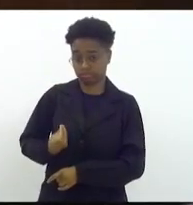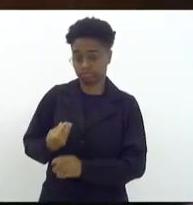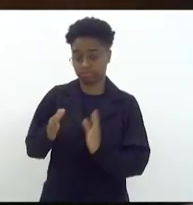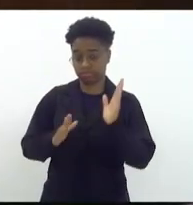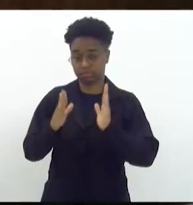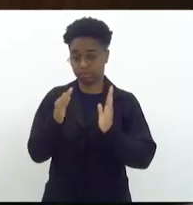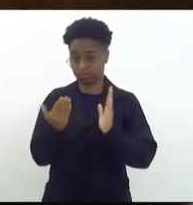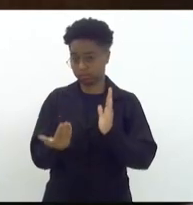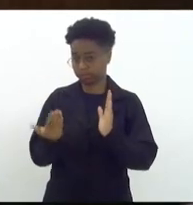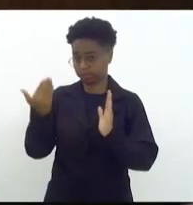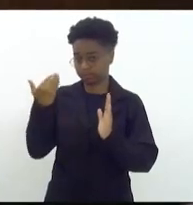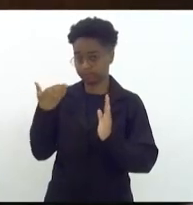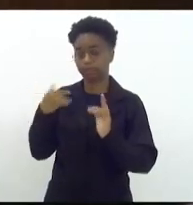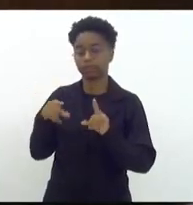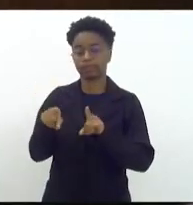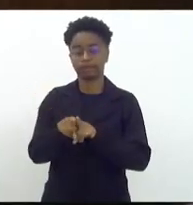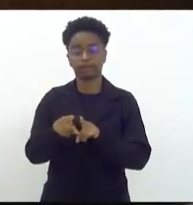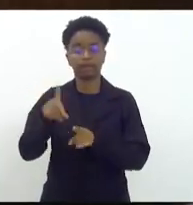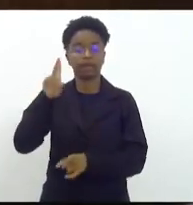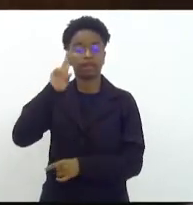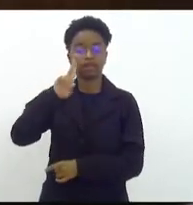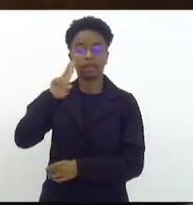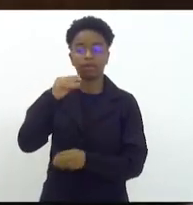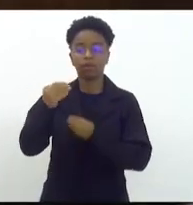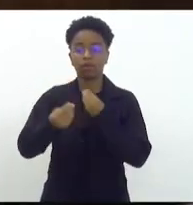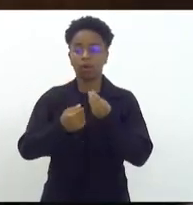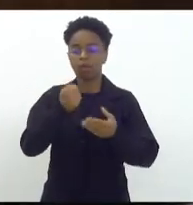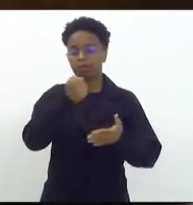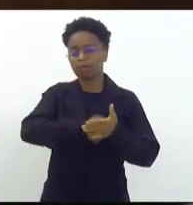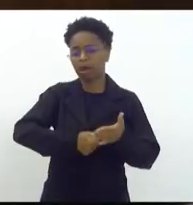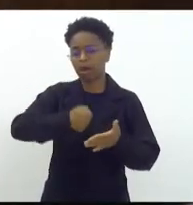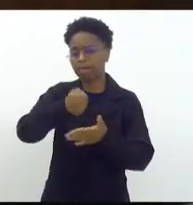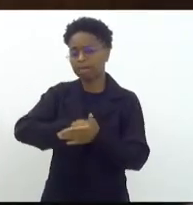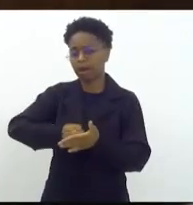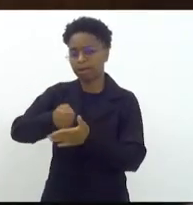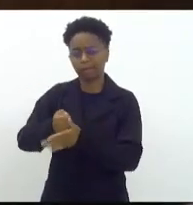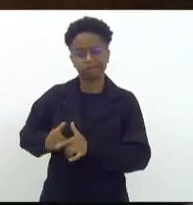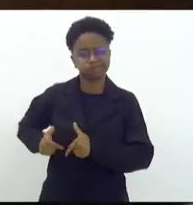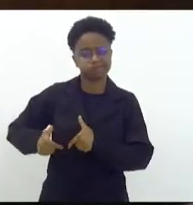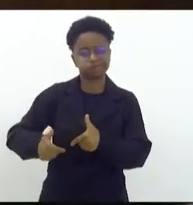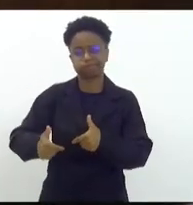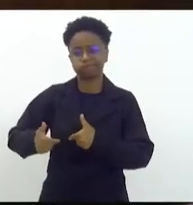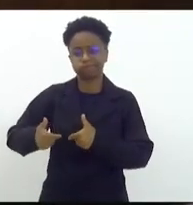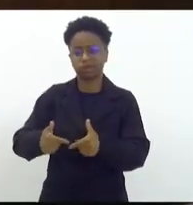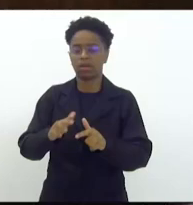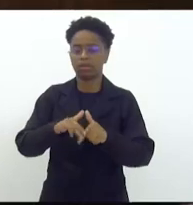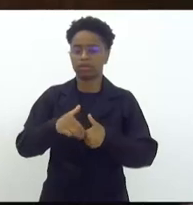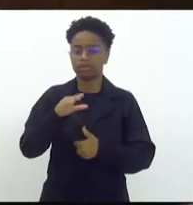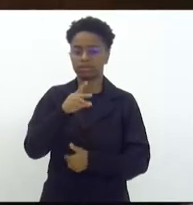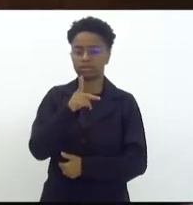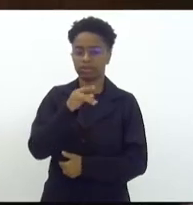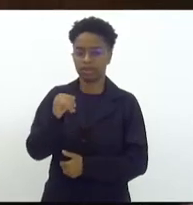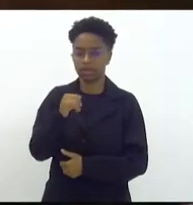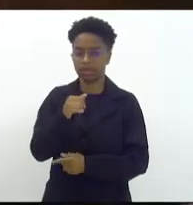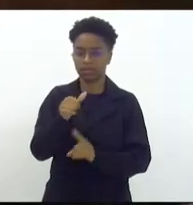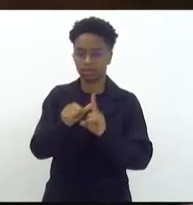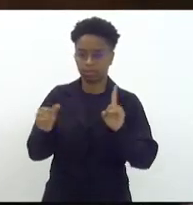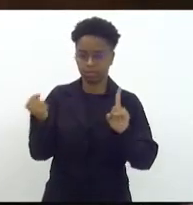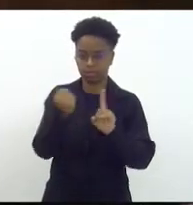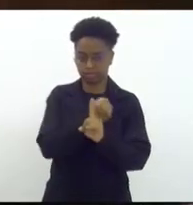passada e vão se lembrar da luta que nós travamos aqui, a partir da CPI do feminicídio,